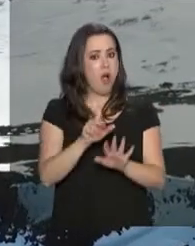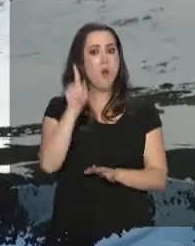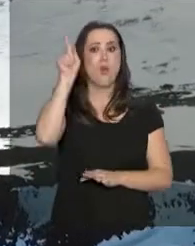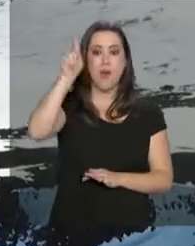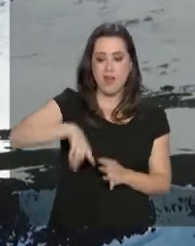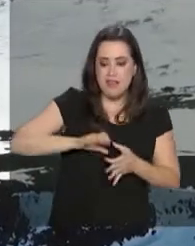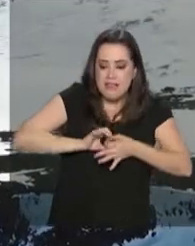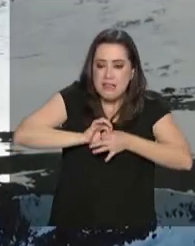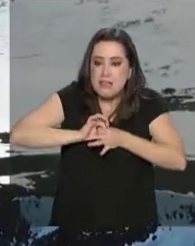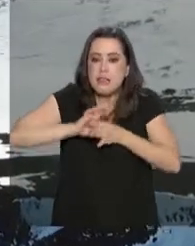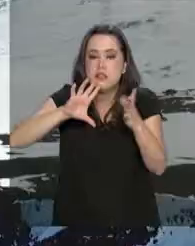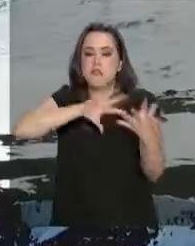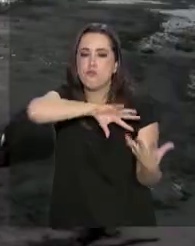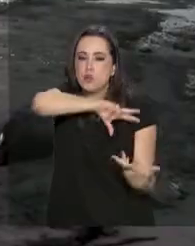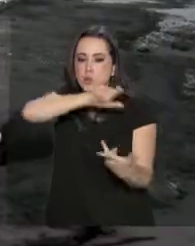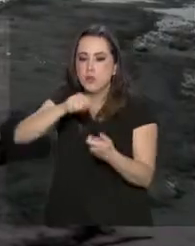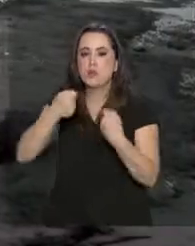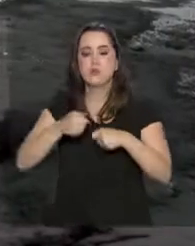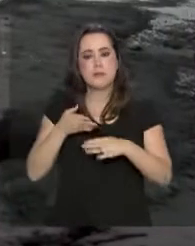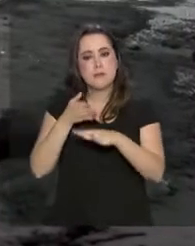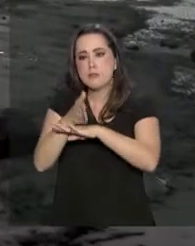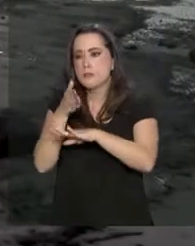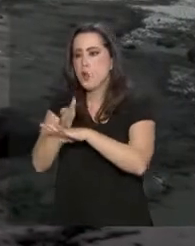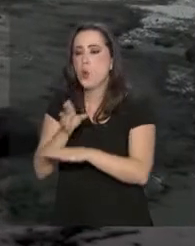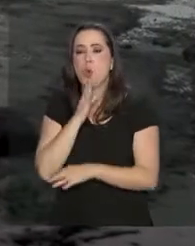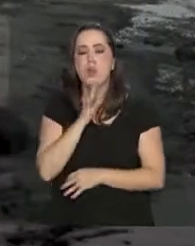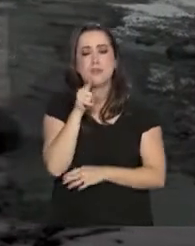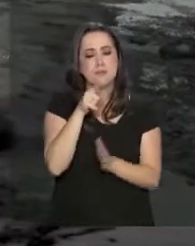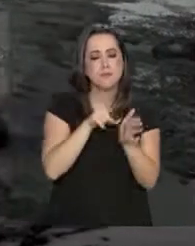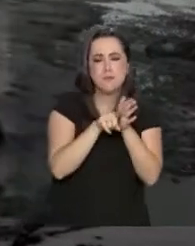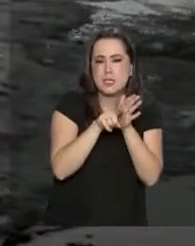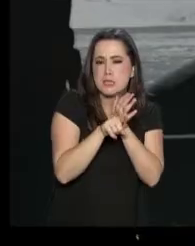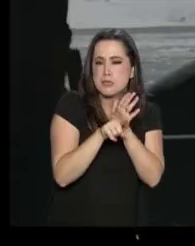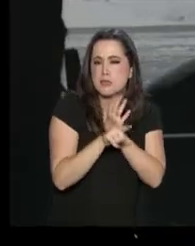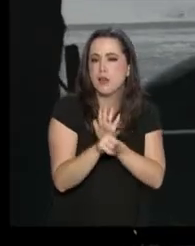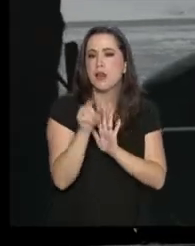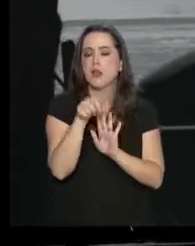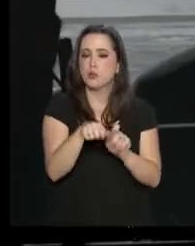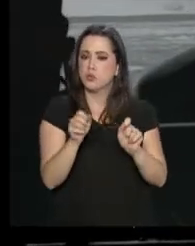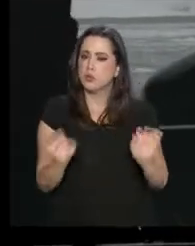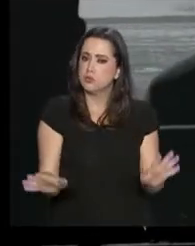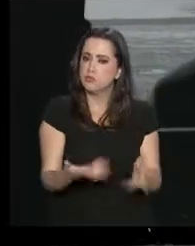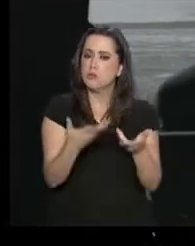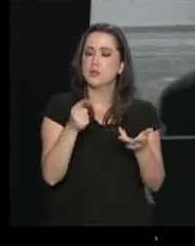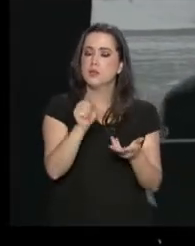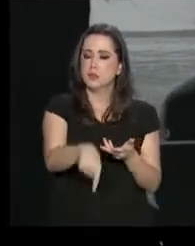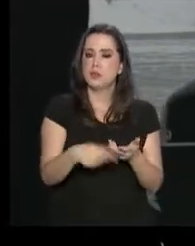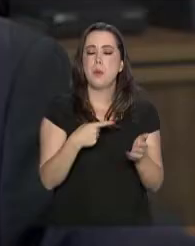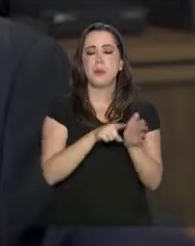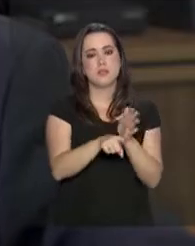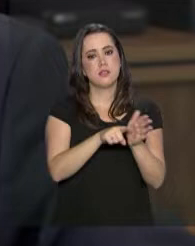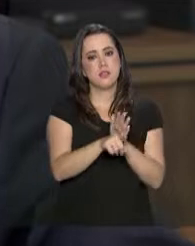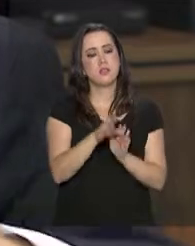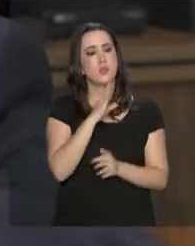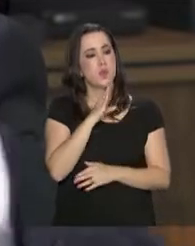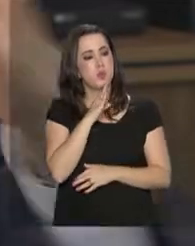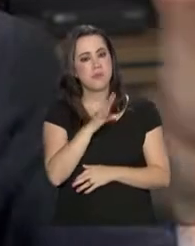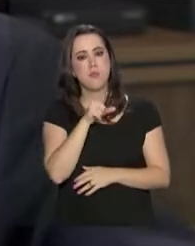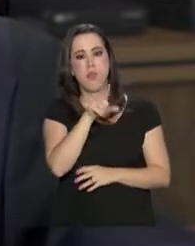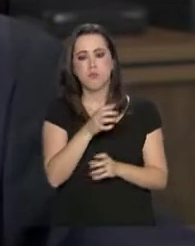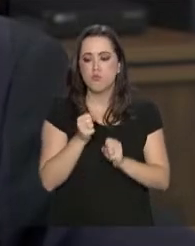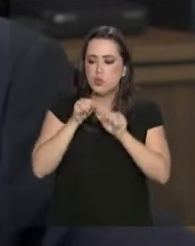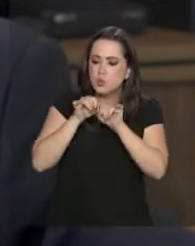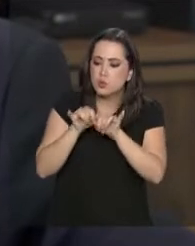preciso que nós estejamos lá, conhecendo a Antártica, explorando a Antártica, produzindo pesquisa e conhecimento e